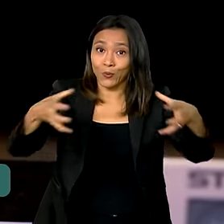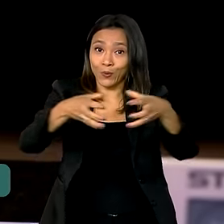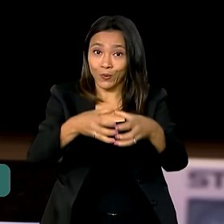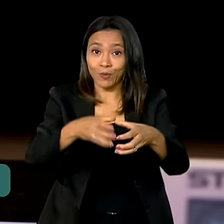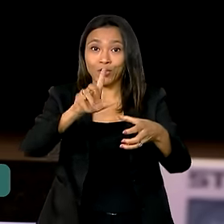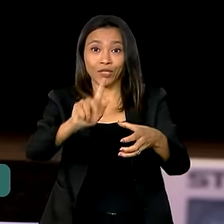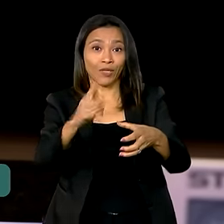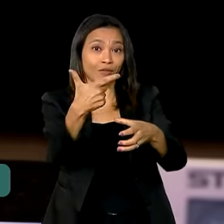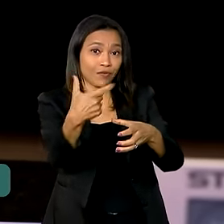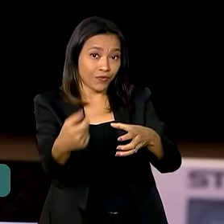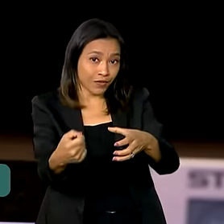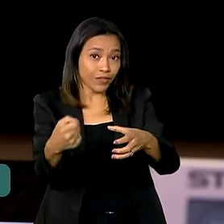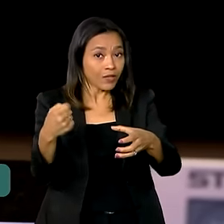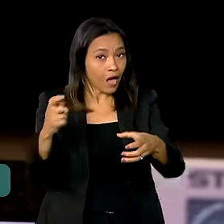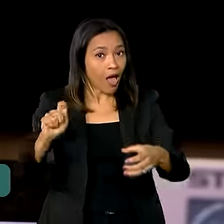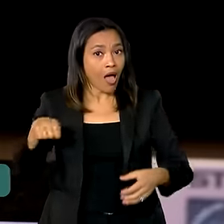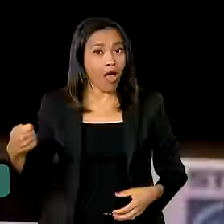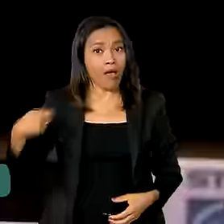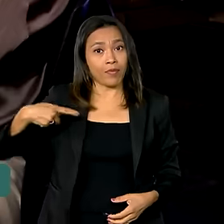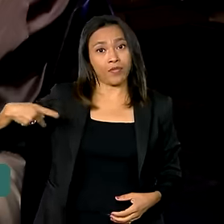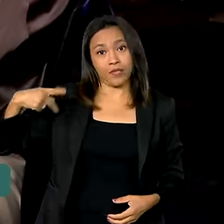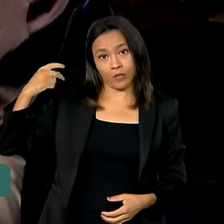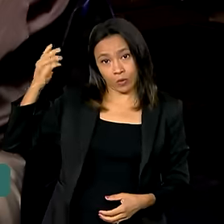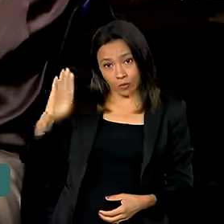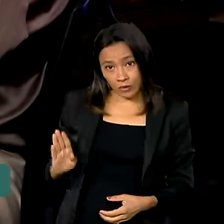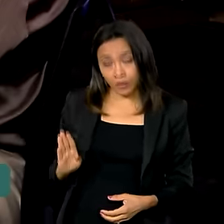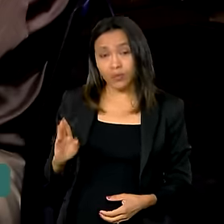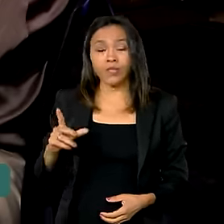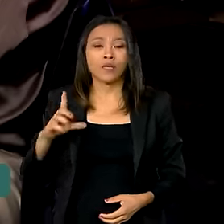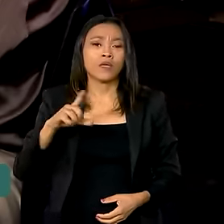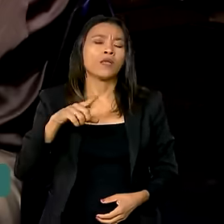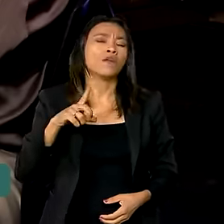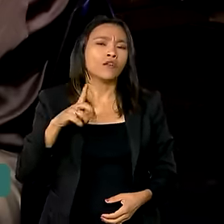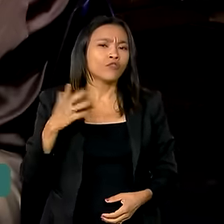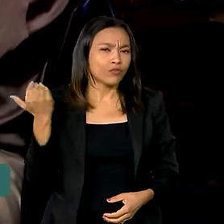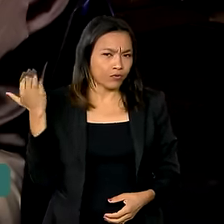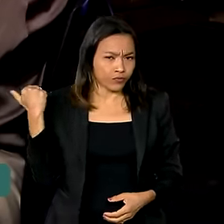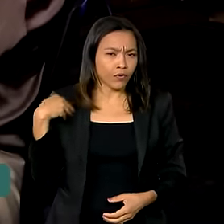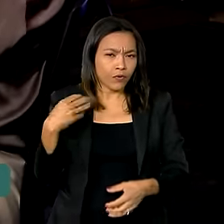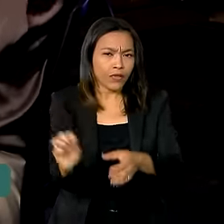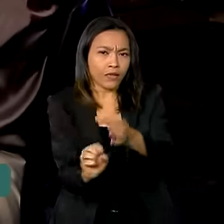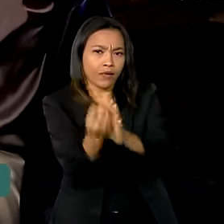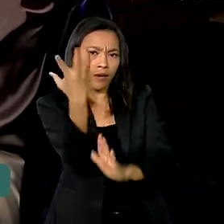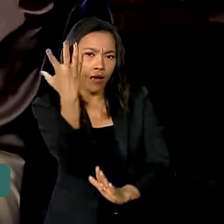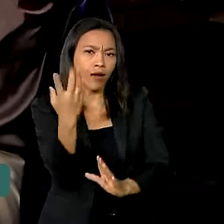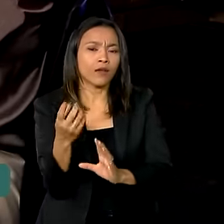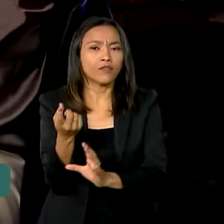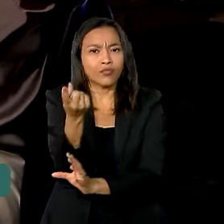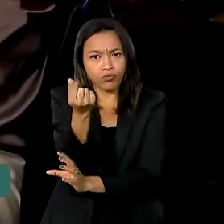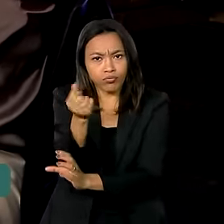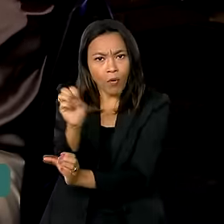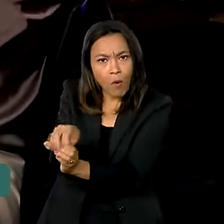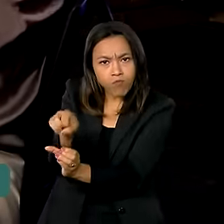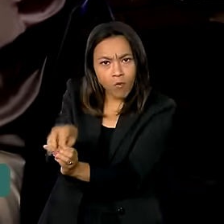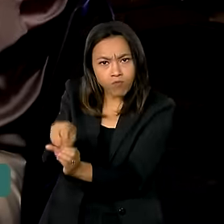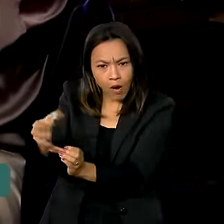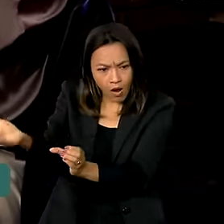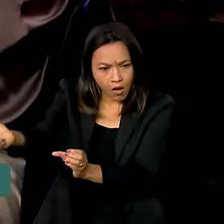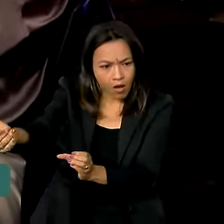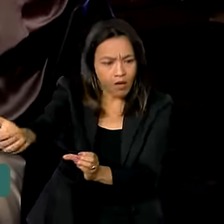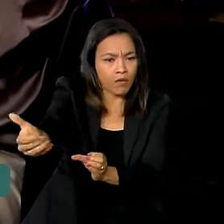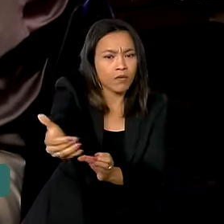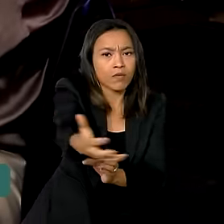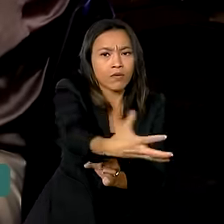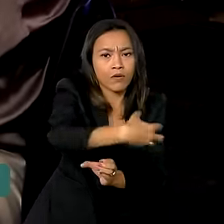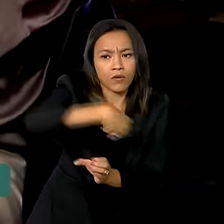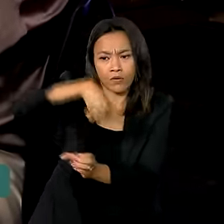durante a presidência do Brasil. Nós estamos criando uma espécie, foi criado, além dos fundos das reservas que vão ser postas à